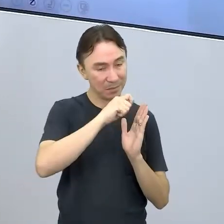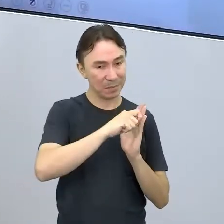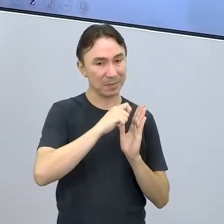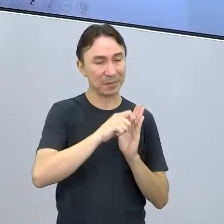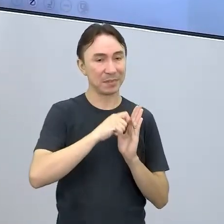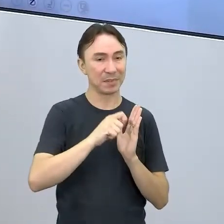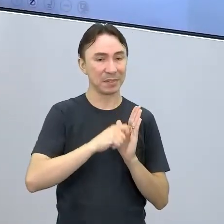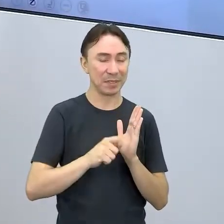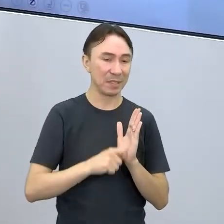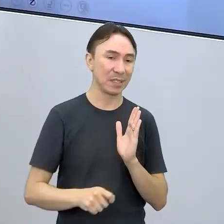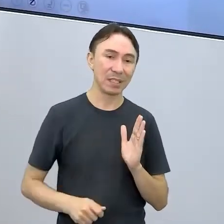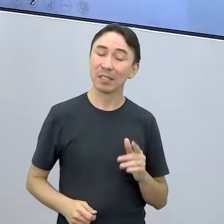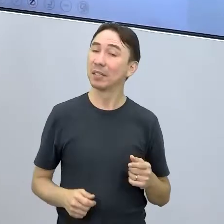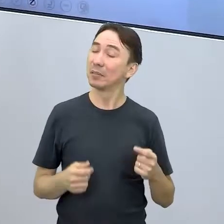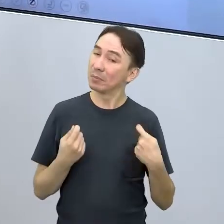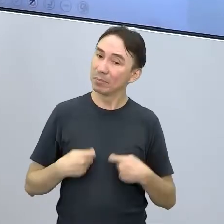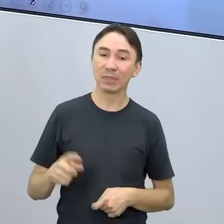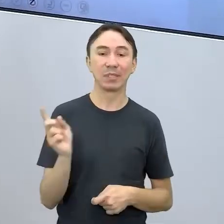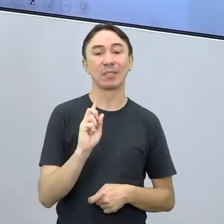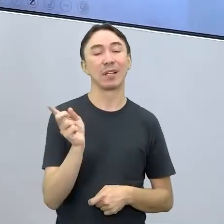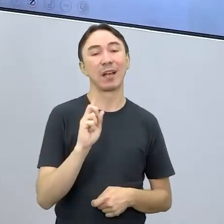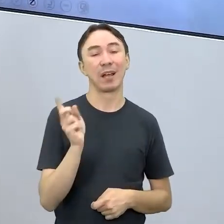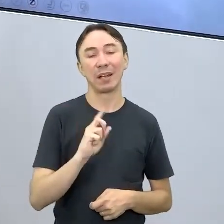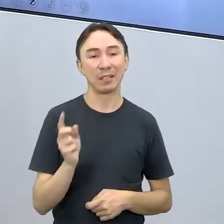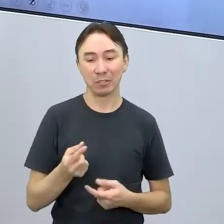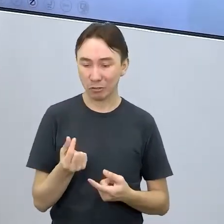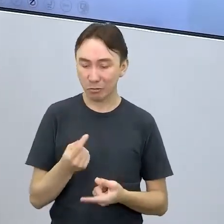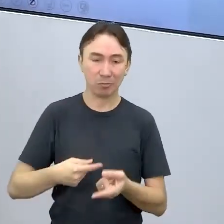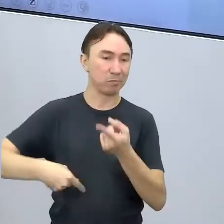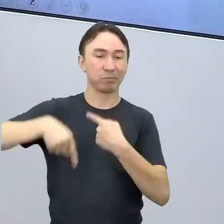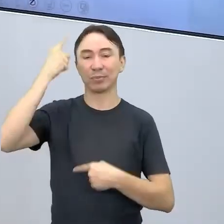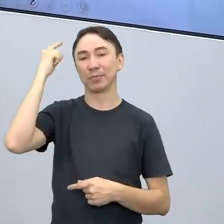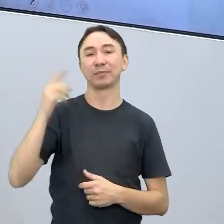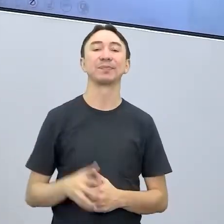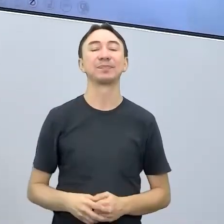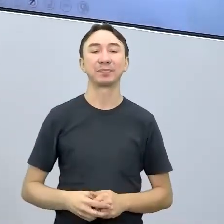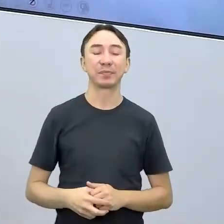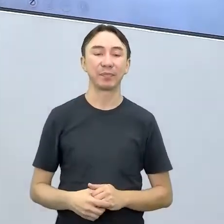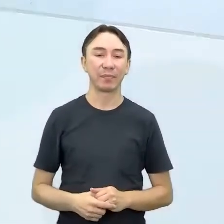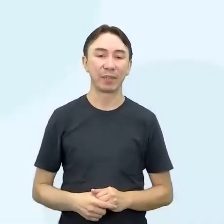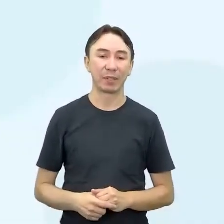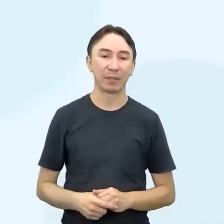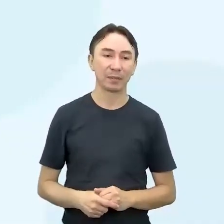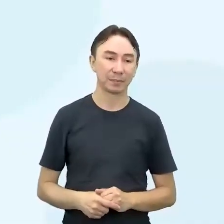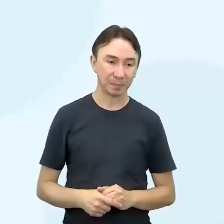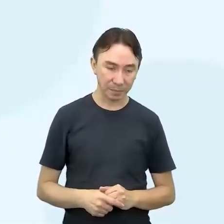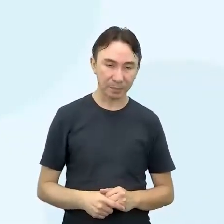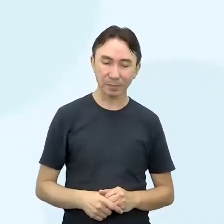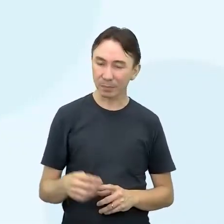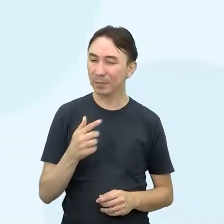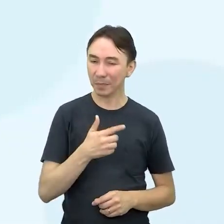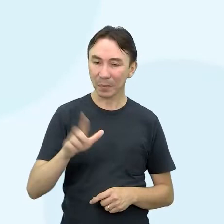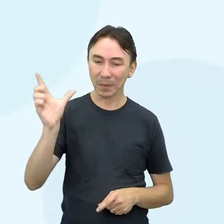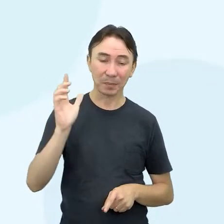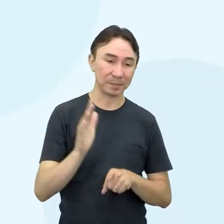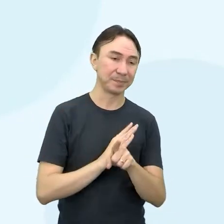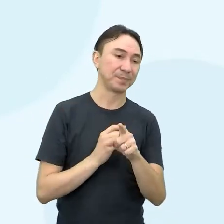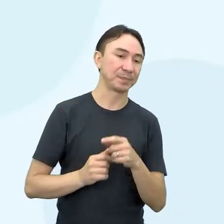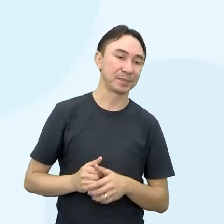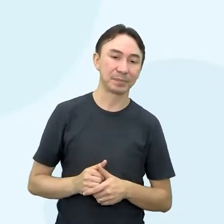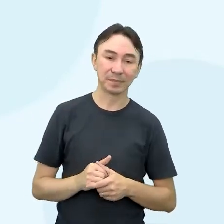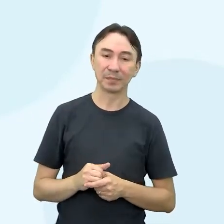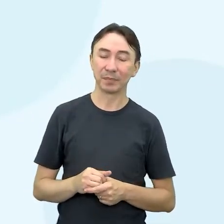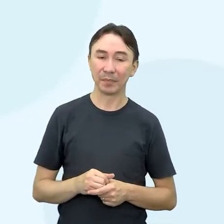precisa necessariamente gerar lucro, pessoal. Vamos para a próxima. Olha lá. Estar aberto a novos conhecimentos e